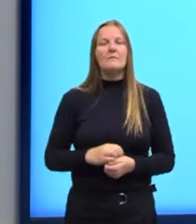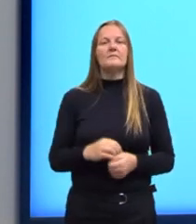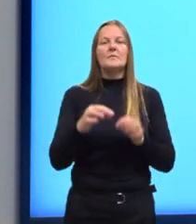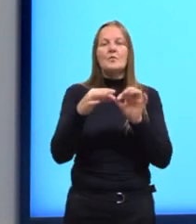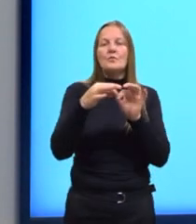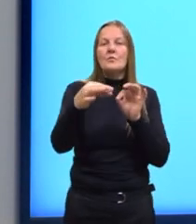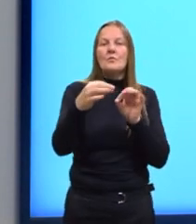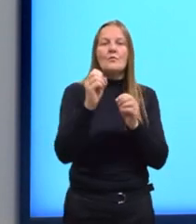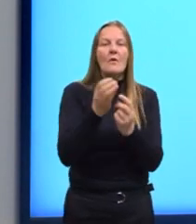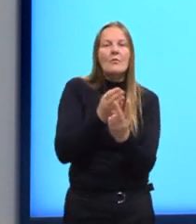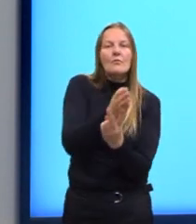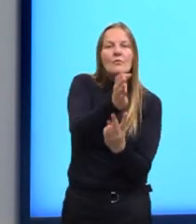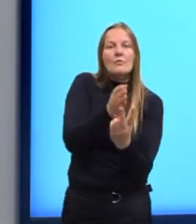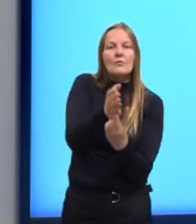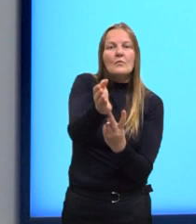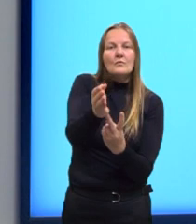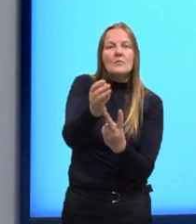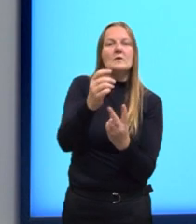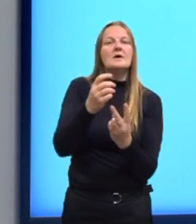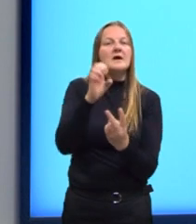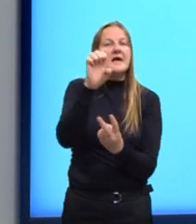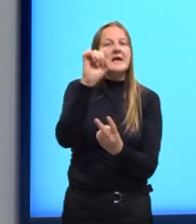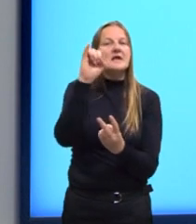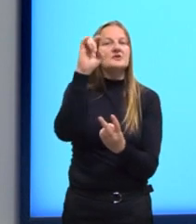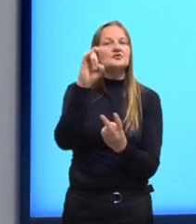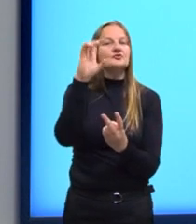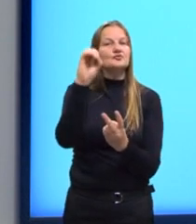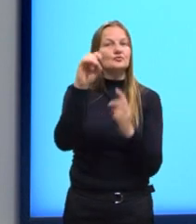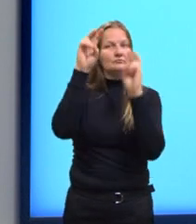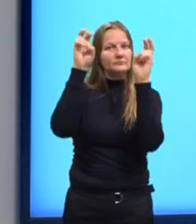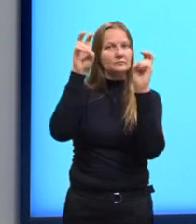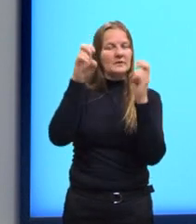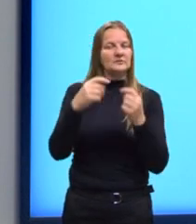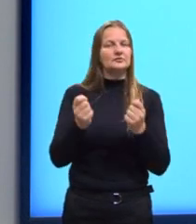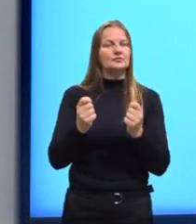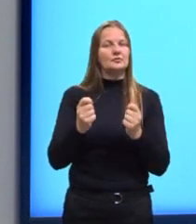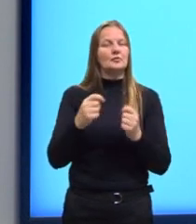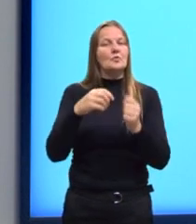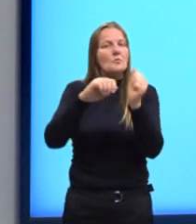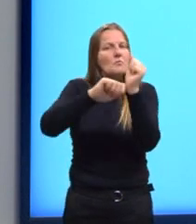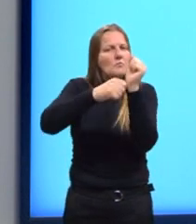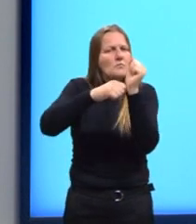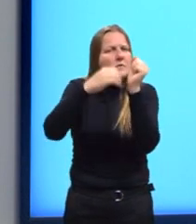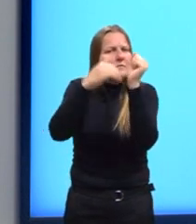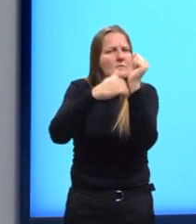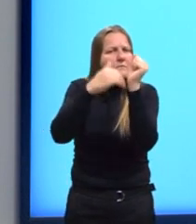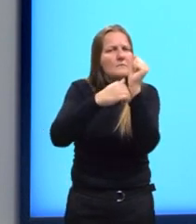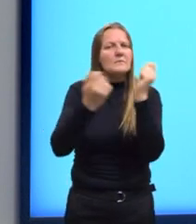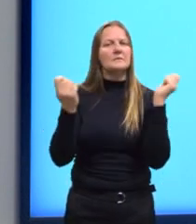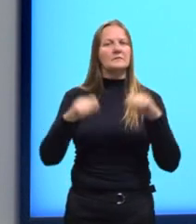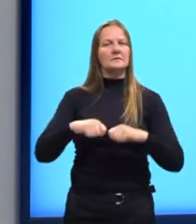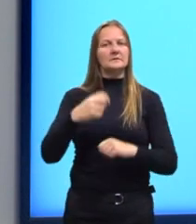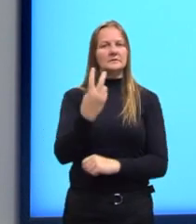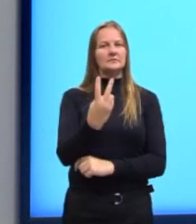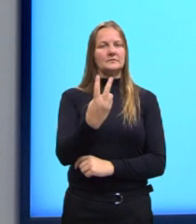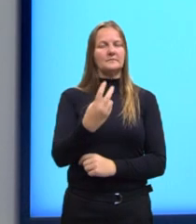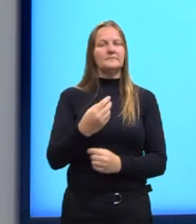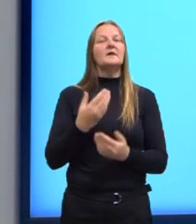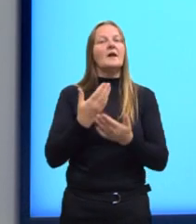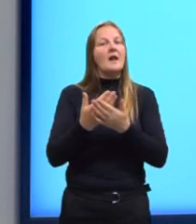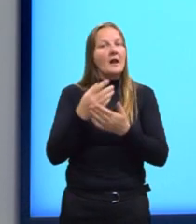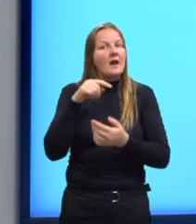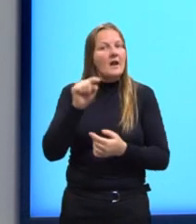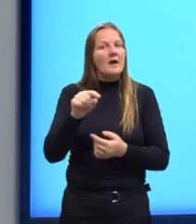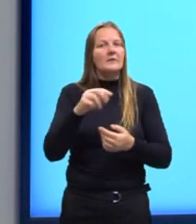temático, segredo atribuído à competência 2. Lá na redação do Enem, você vai ter os